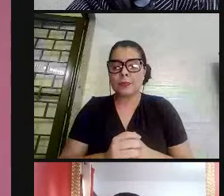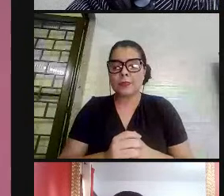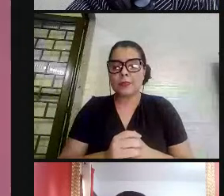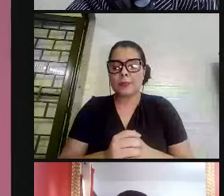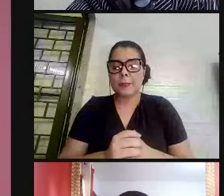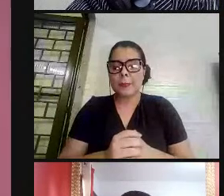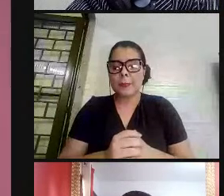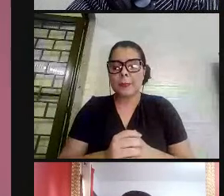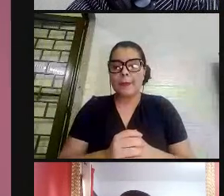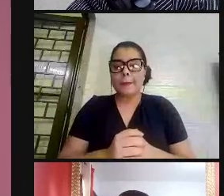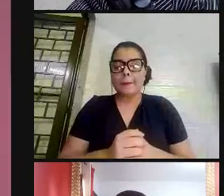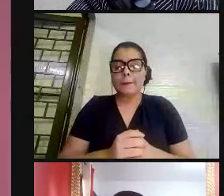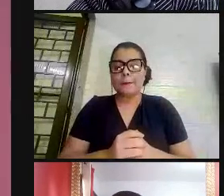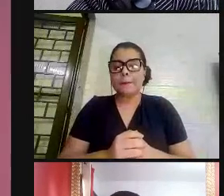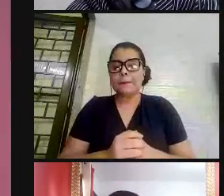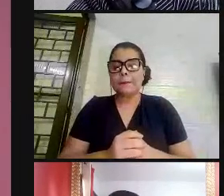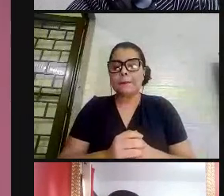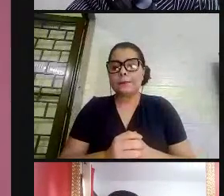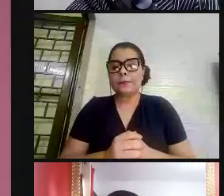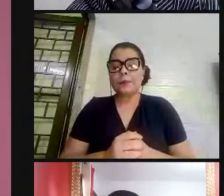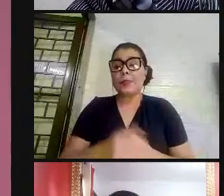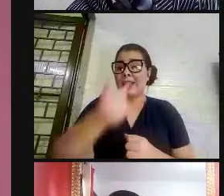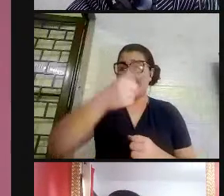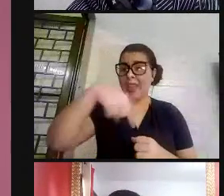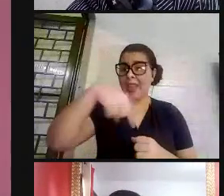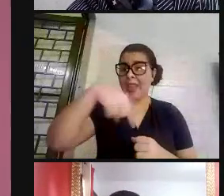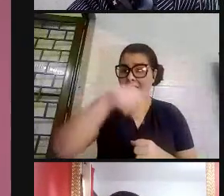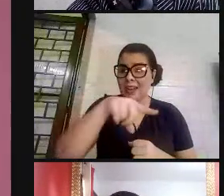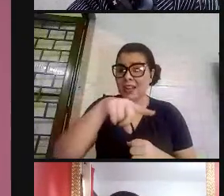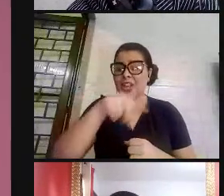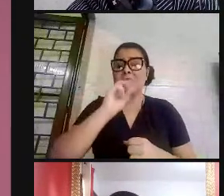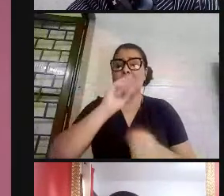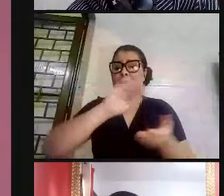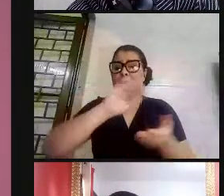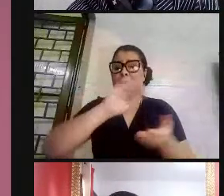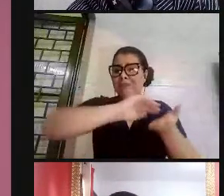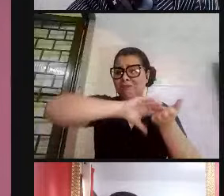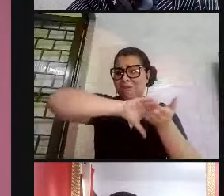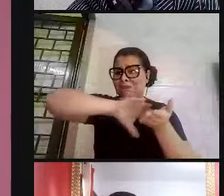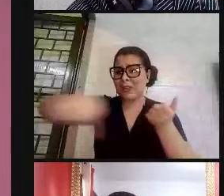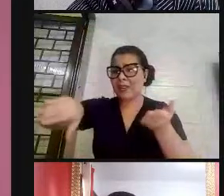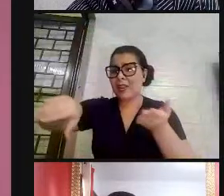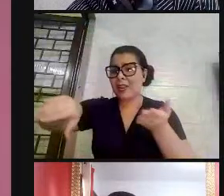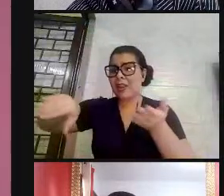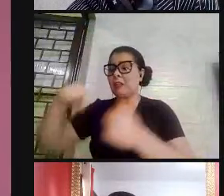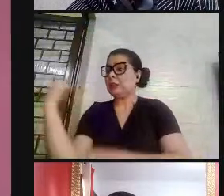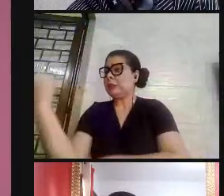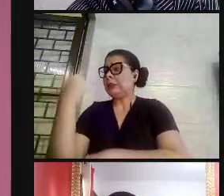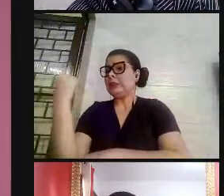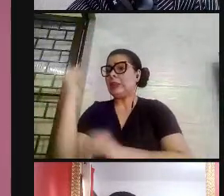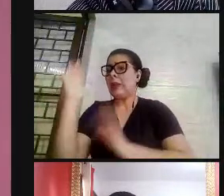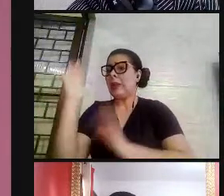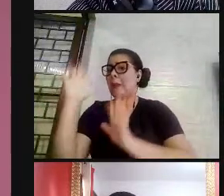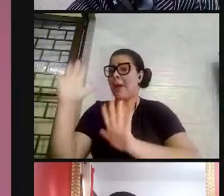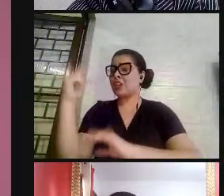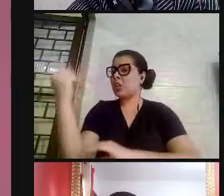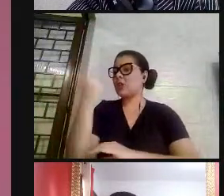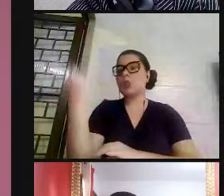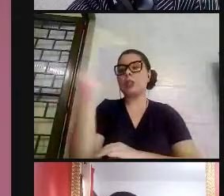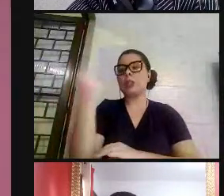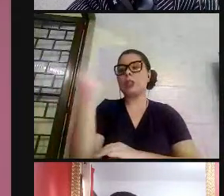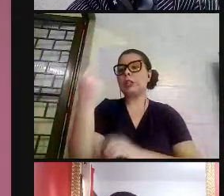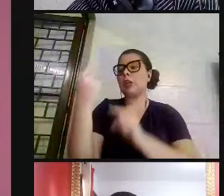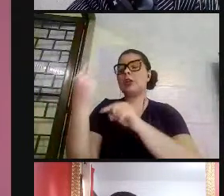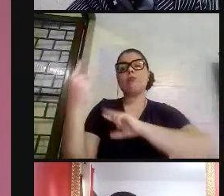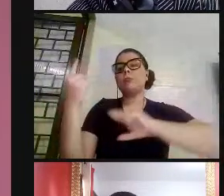está sendo empurrados para o abismo, mas o abismo não é o lugar deles e nem